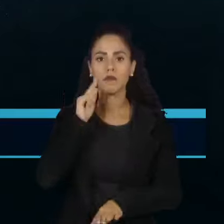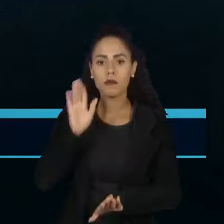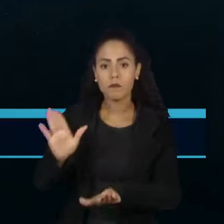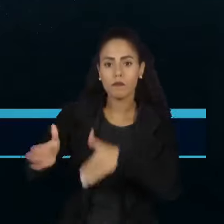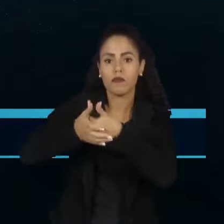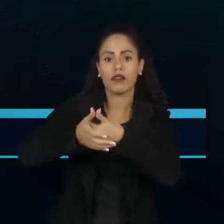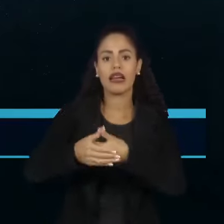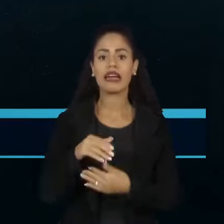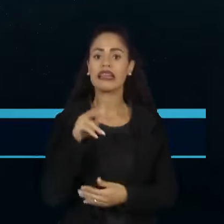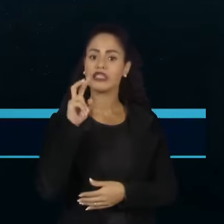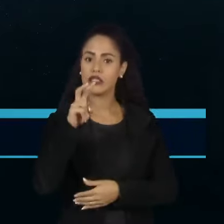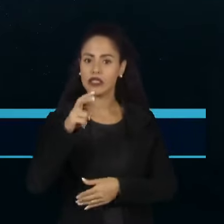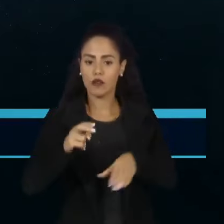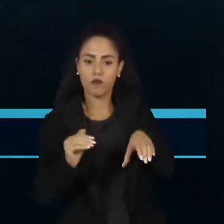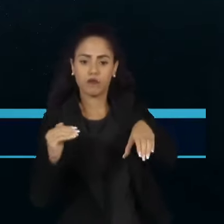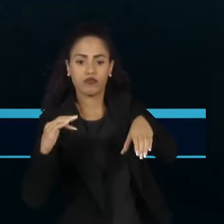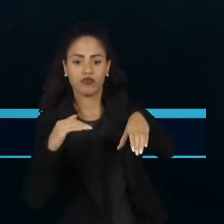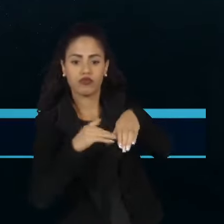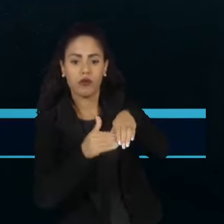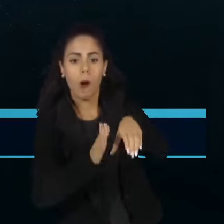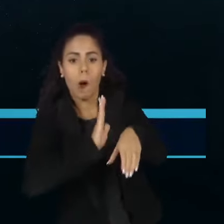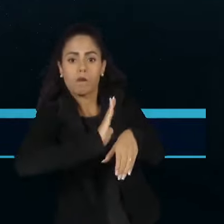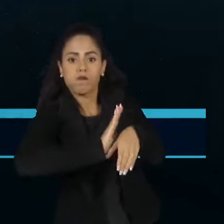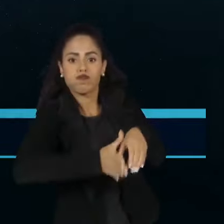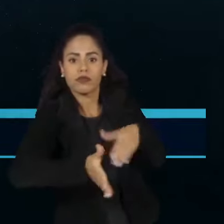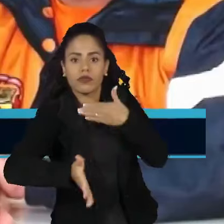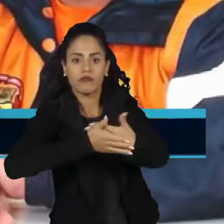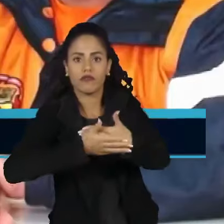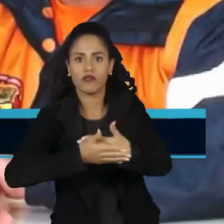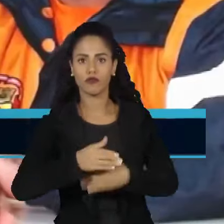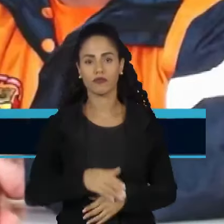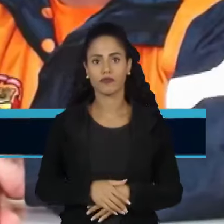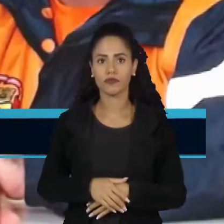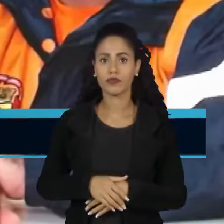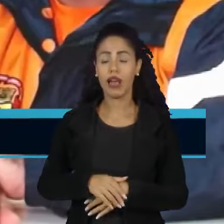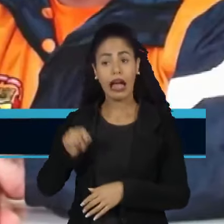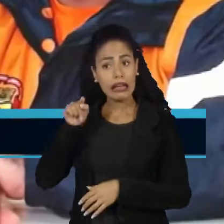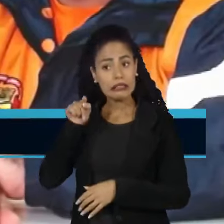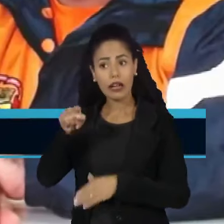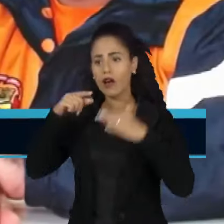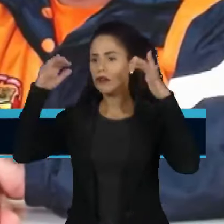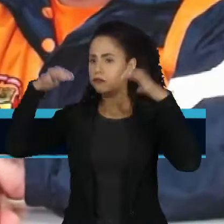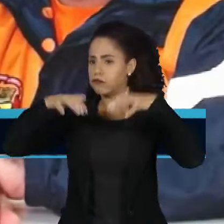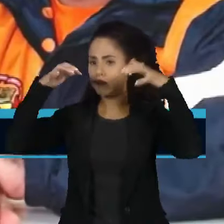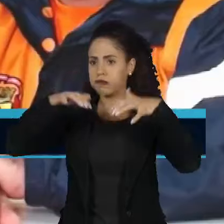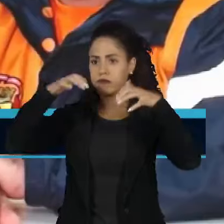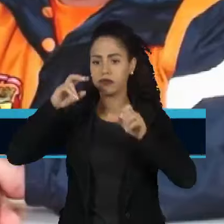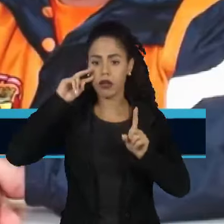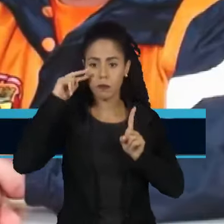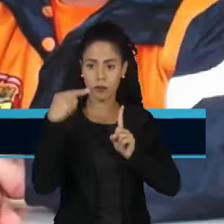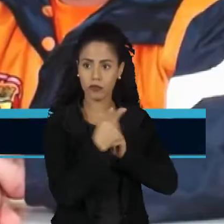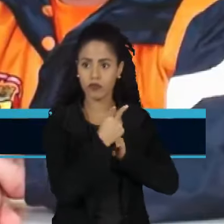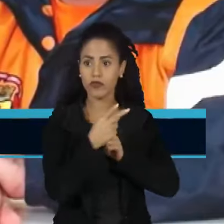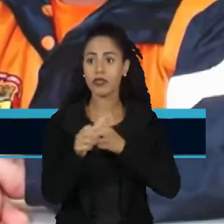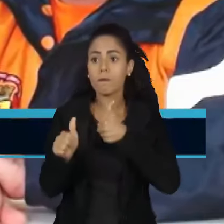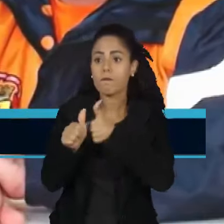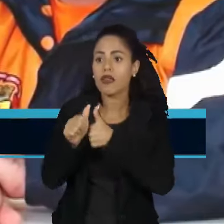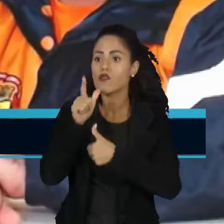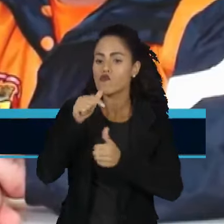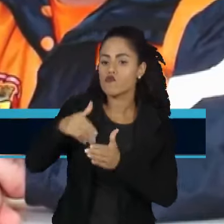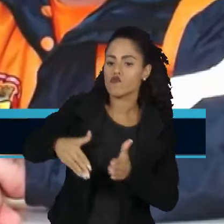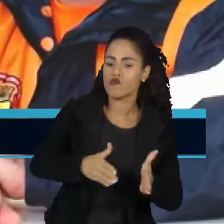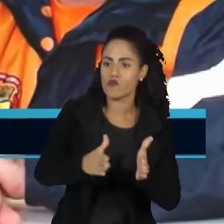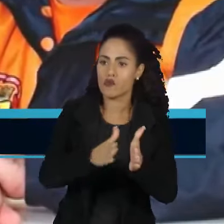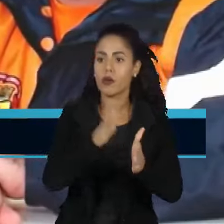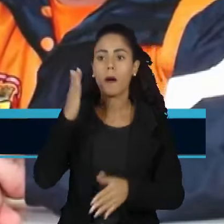de cinco comportas que atuam para escoar a água da cidade. Essa chuva, do ponto de vista do rio, ela começa a